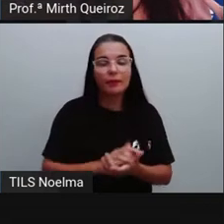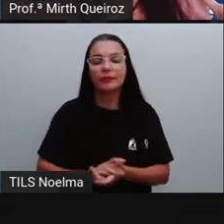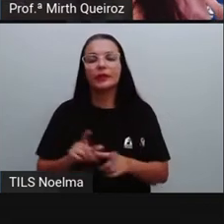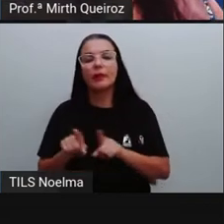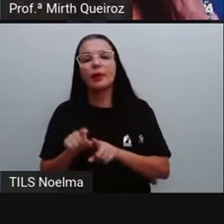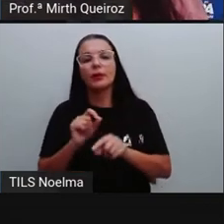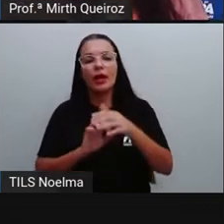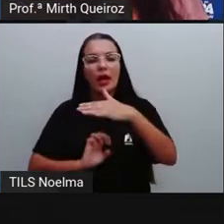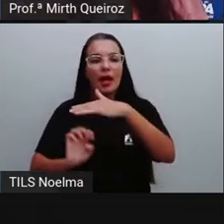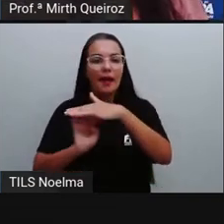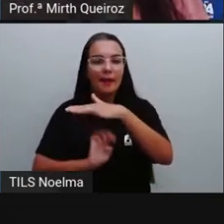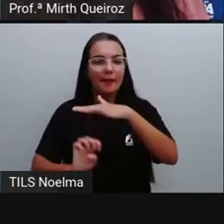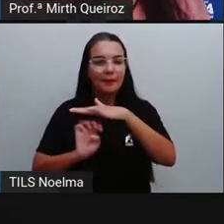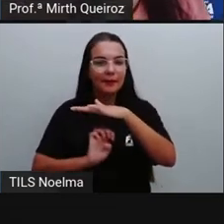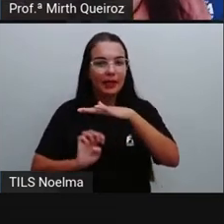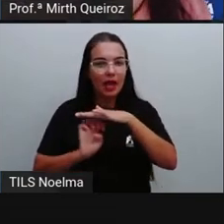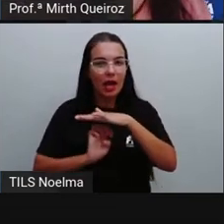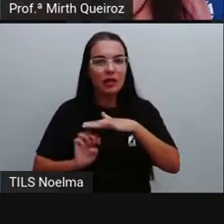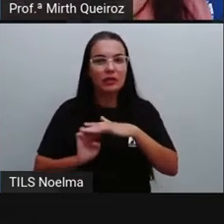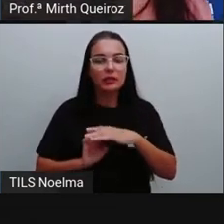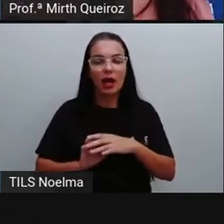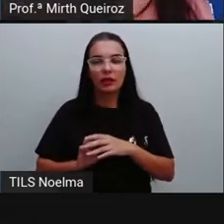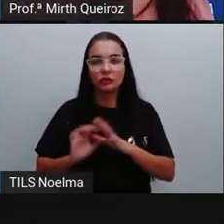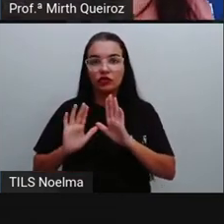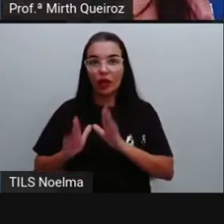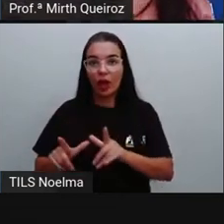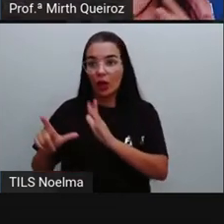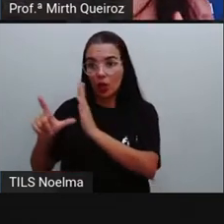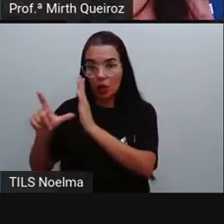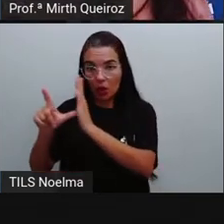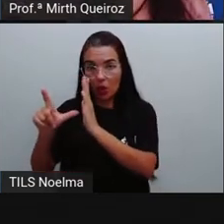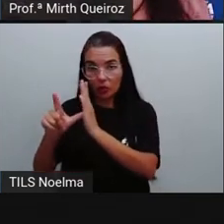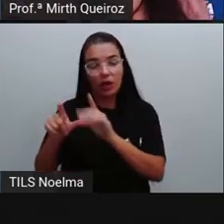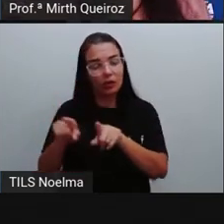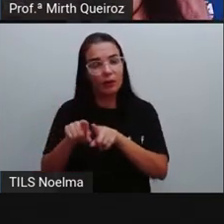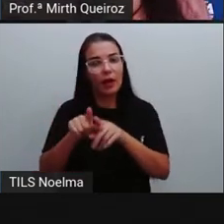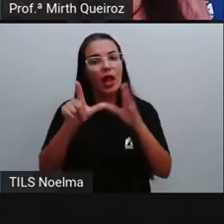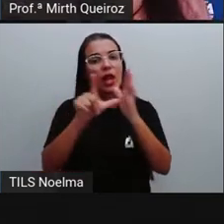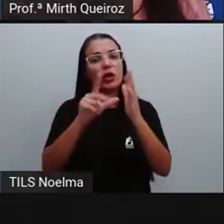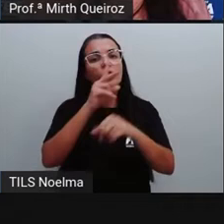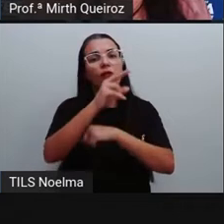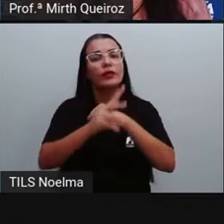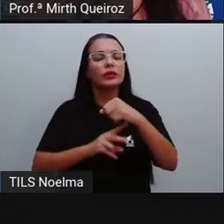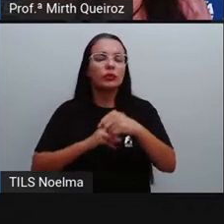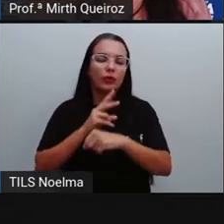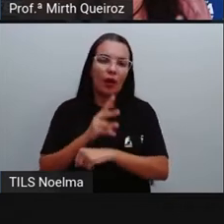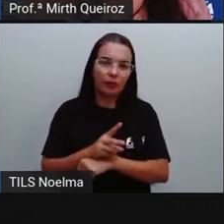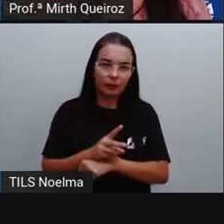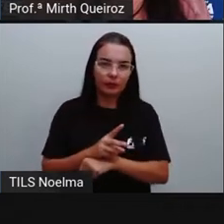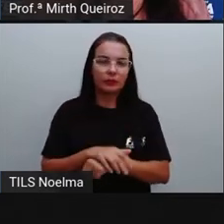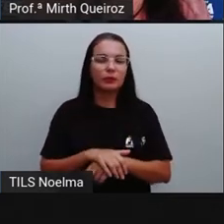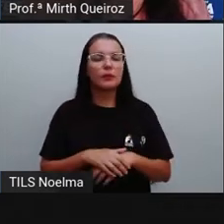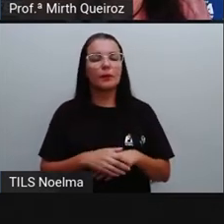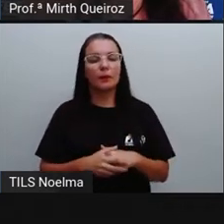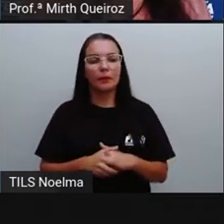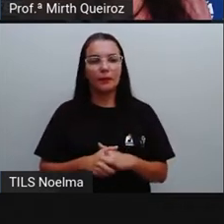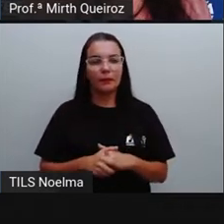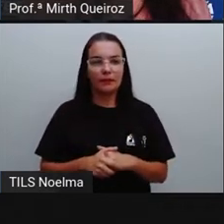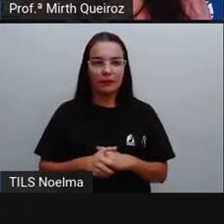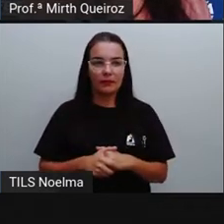que apresenta a empresa física, como também pessoas que costumam fazer essa empresa